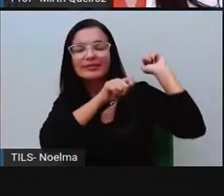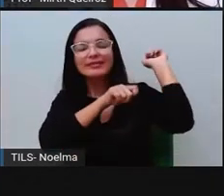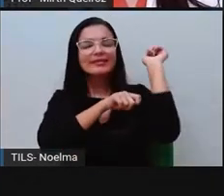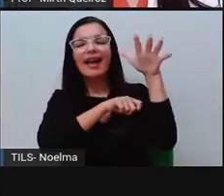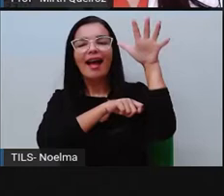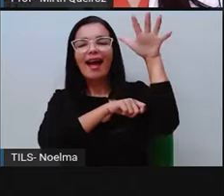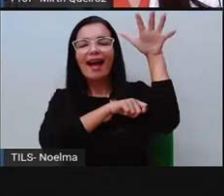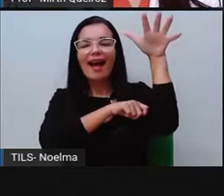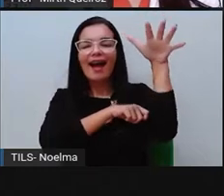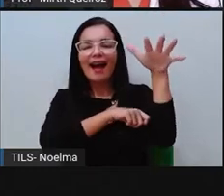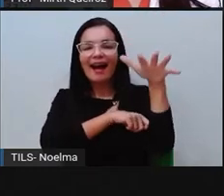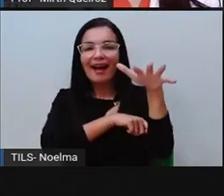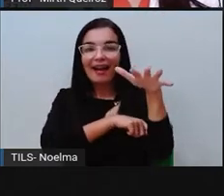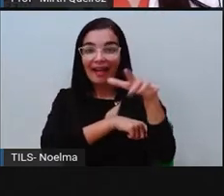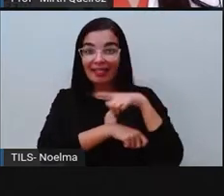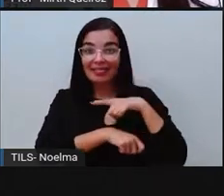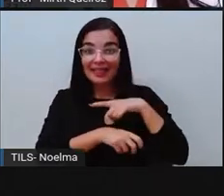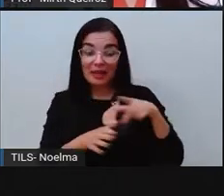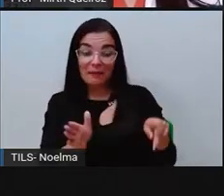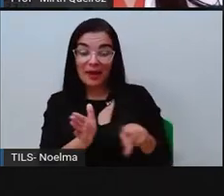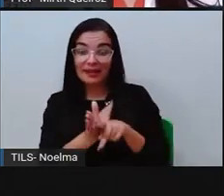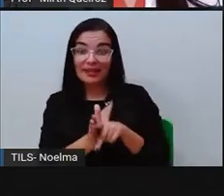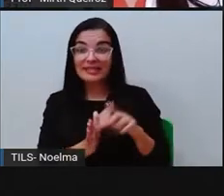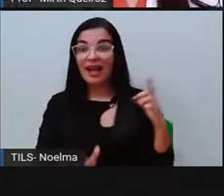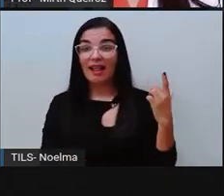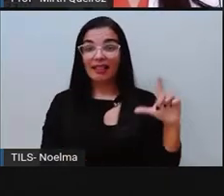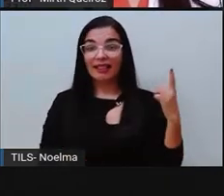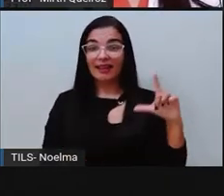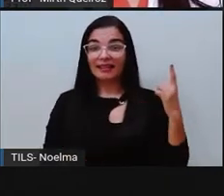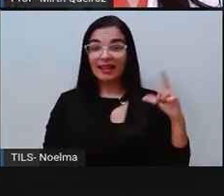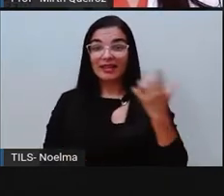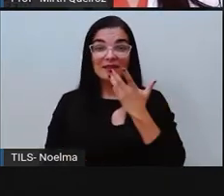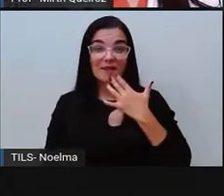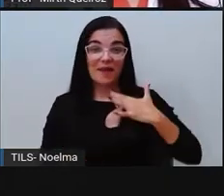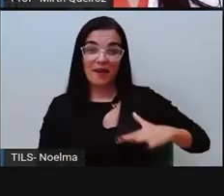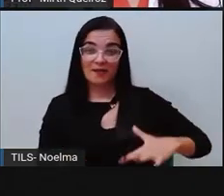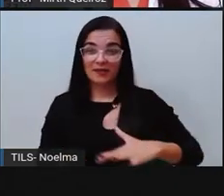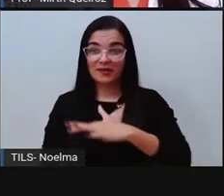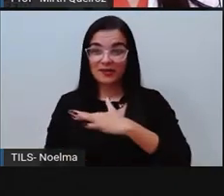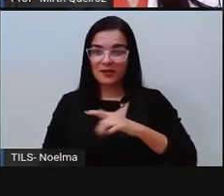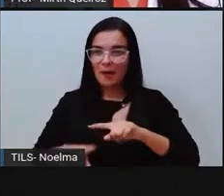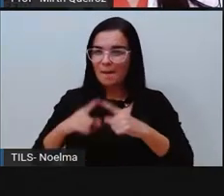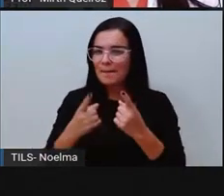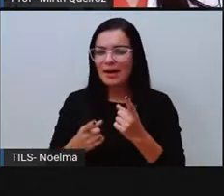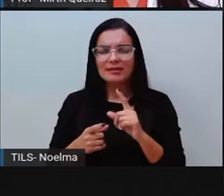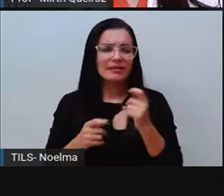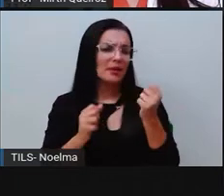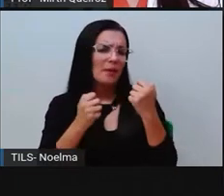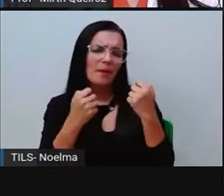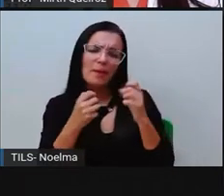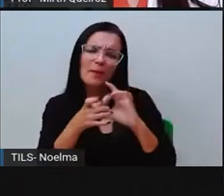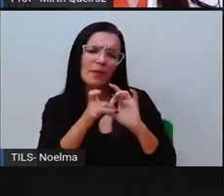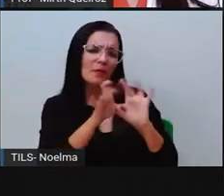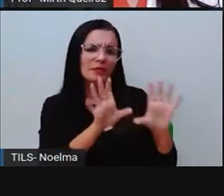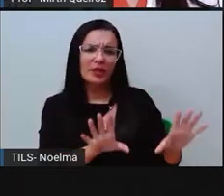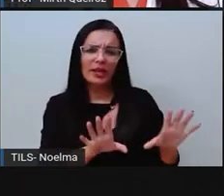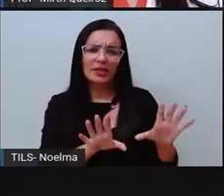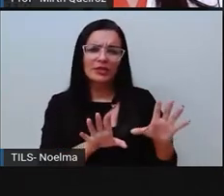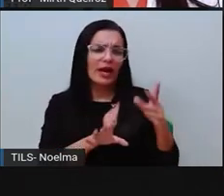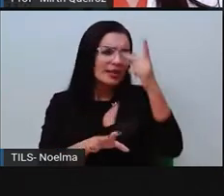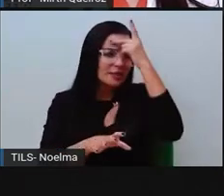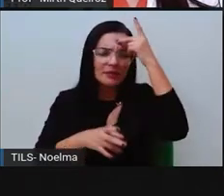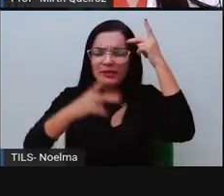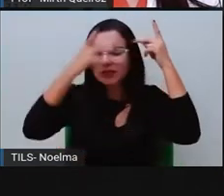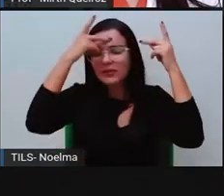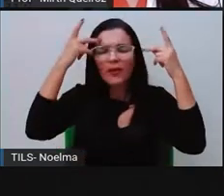pertencem à literatura infantil, mas nem por isso deixam de encantar pessoas de várias idades ao redor